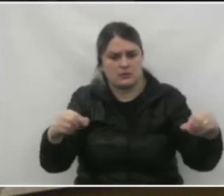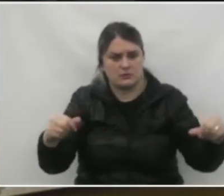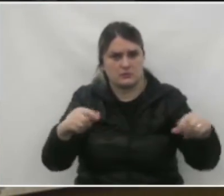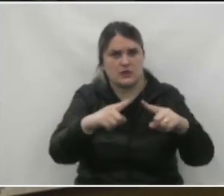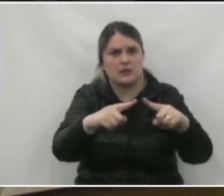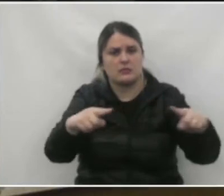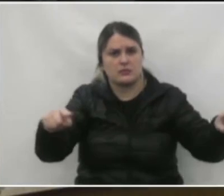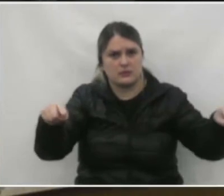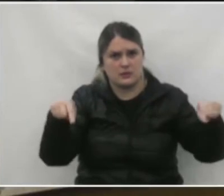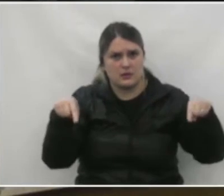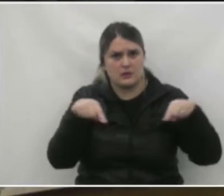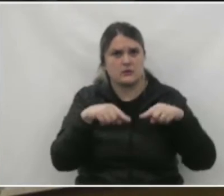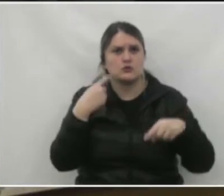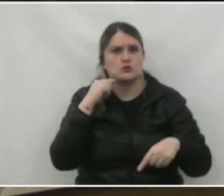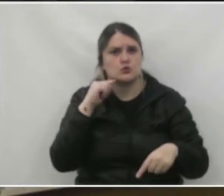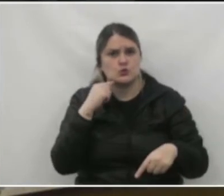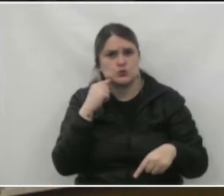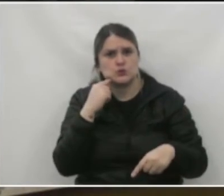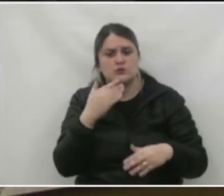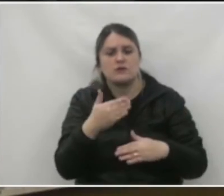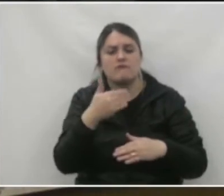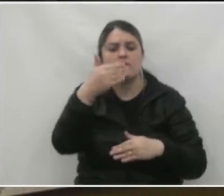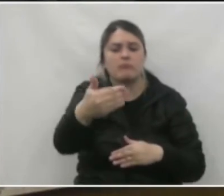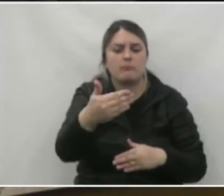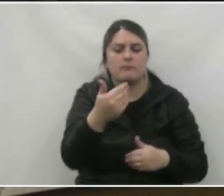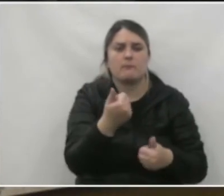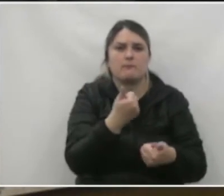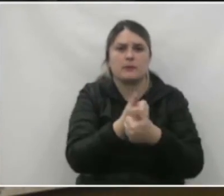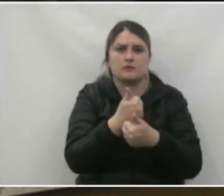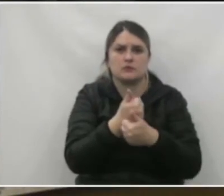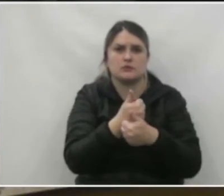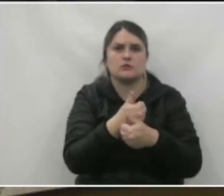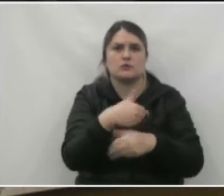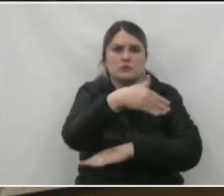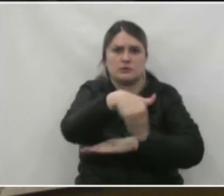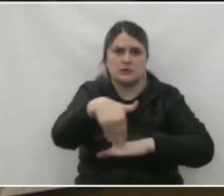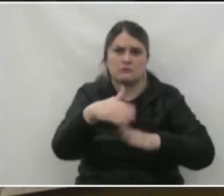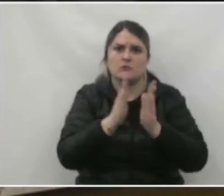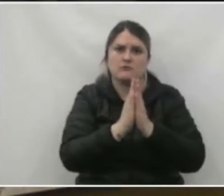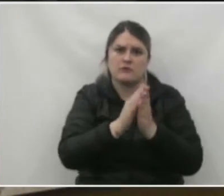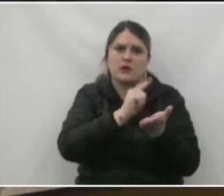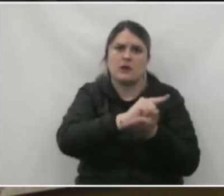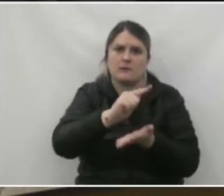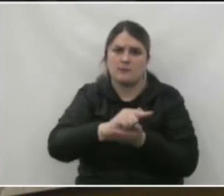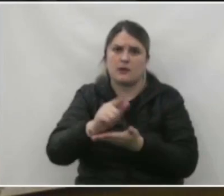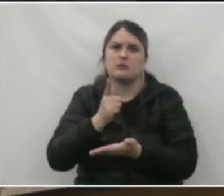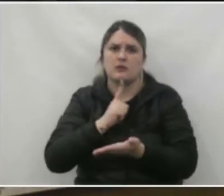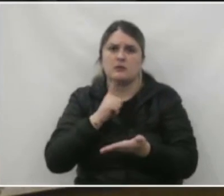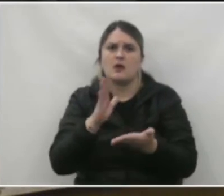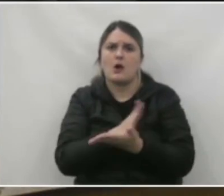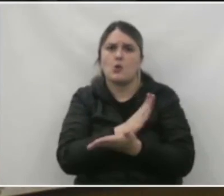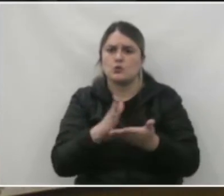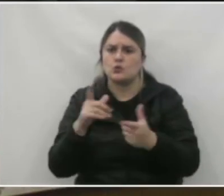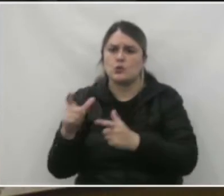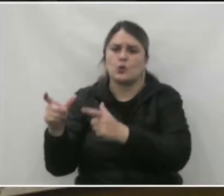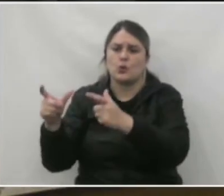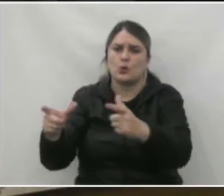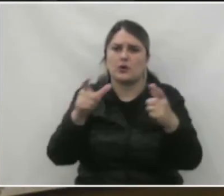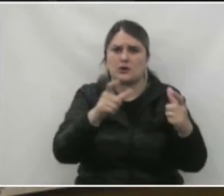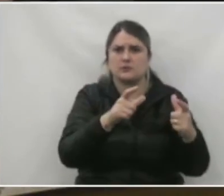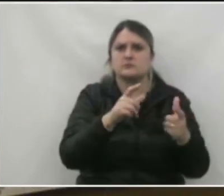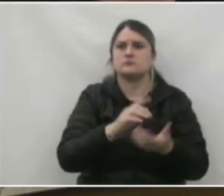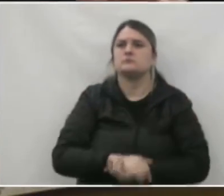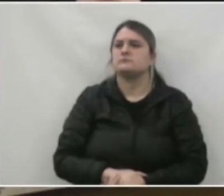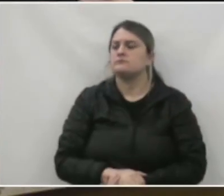terreno sujo na veira da estrada. Por favor, roça, que tem lugares que a gente tem que até tirar